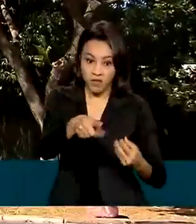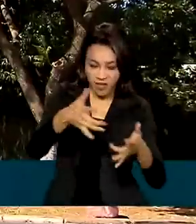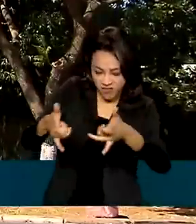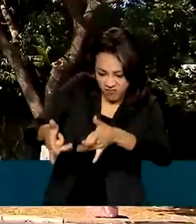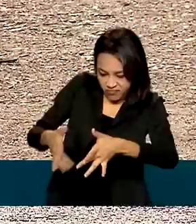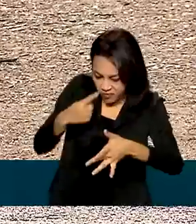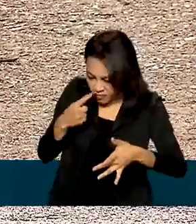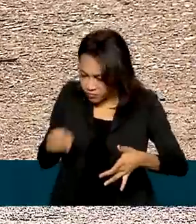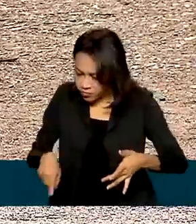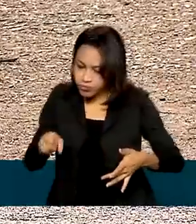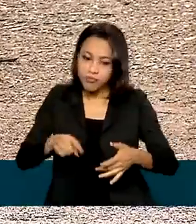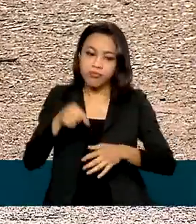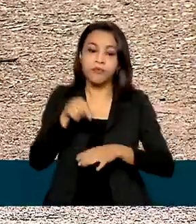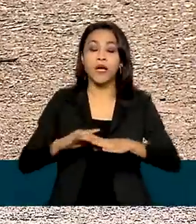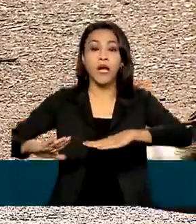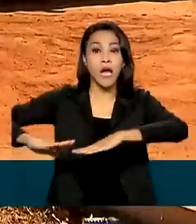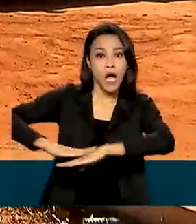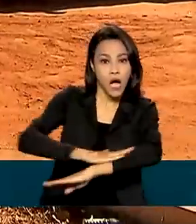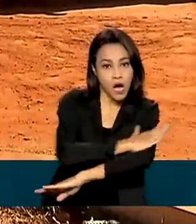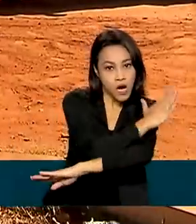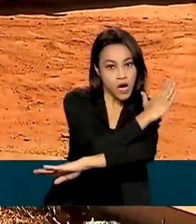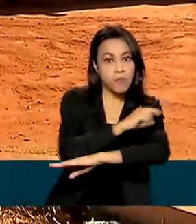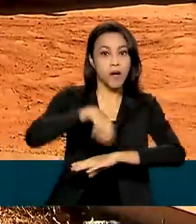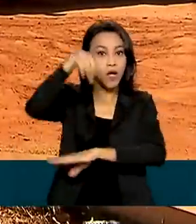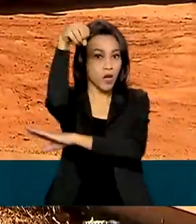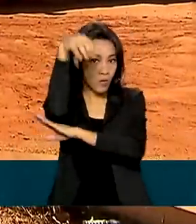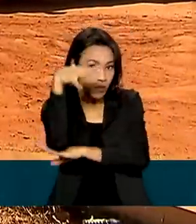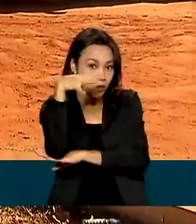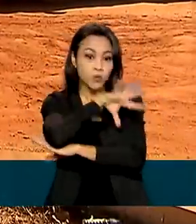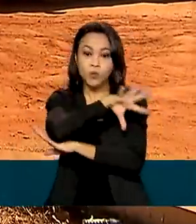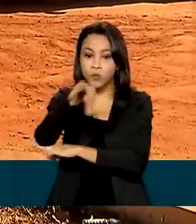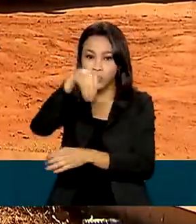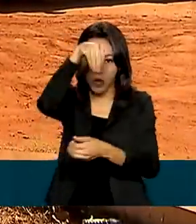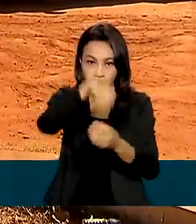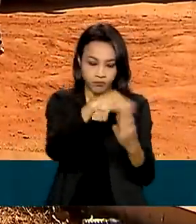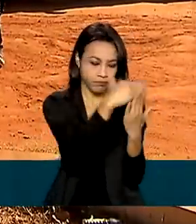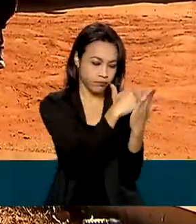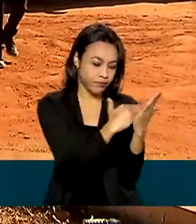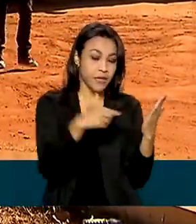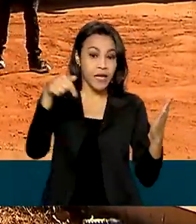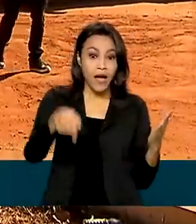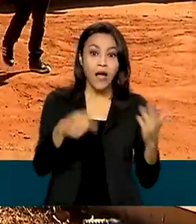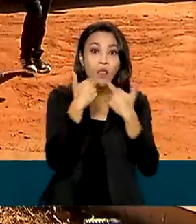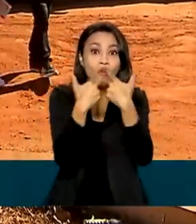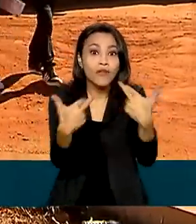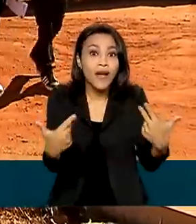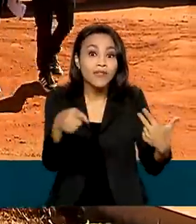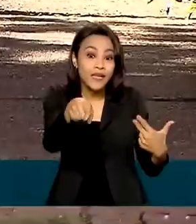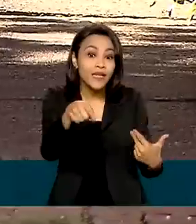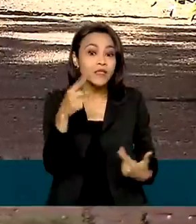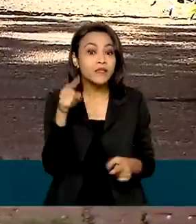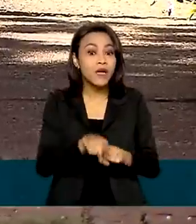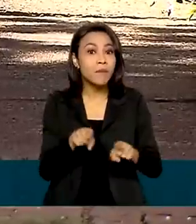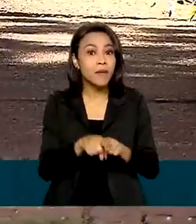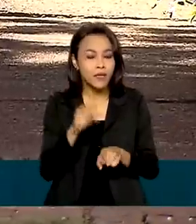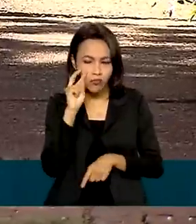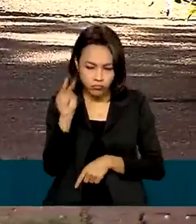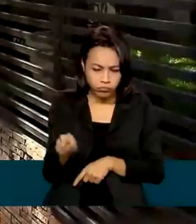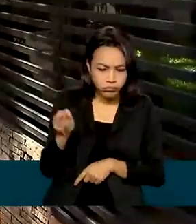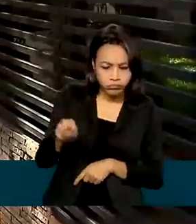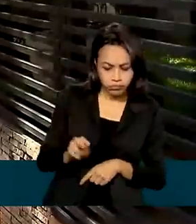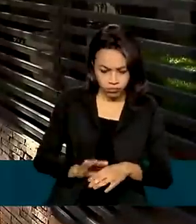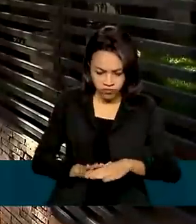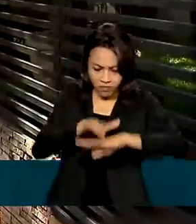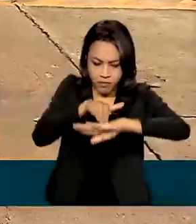iluminação, rampa para cadeirantes, este ano, a novidade é que os fiscais também estão de olho em obstáculos